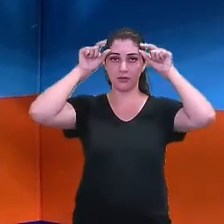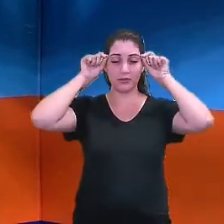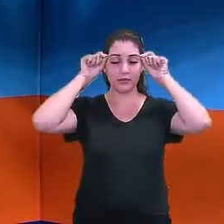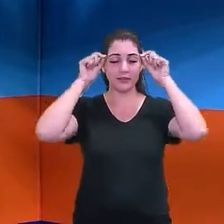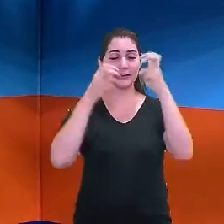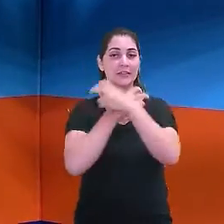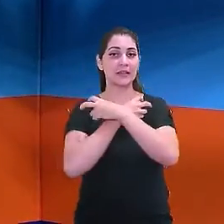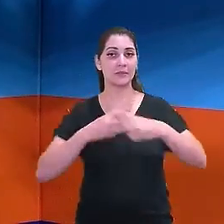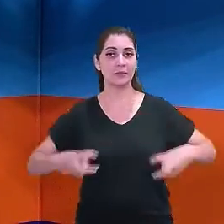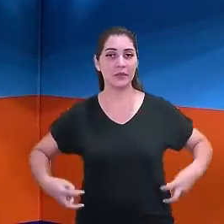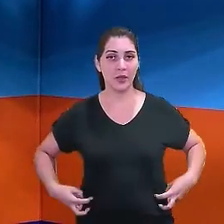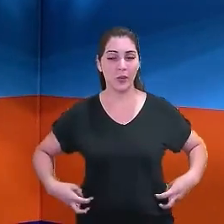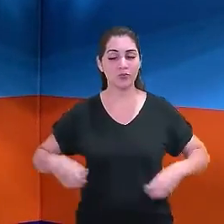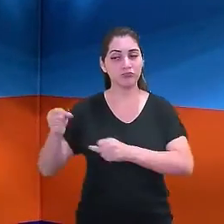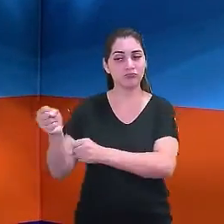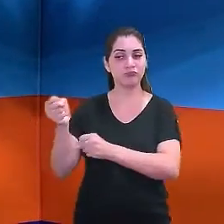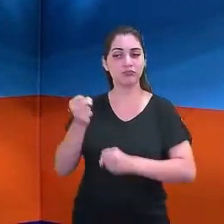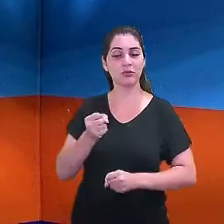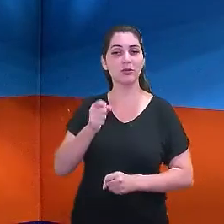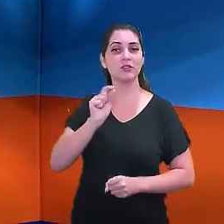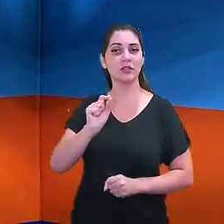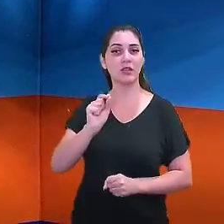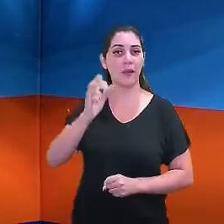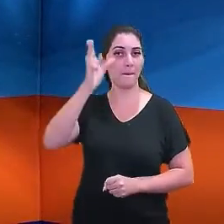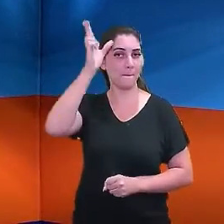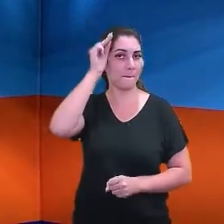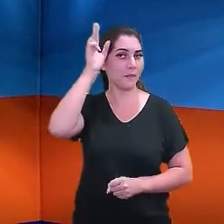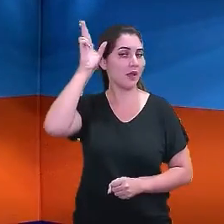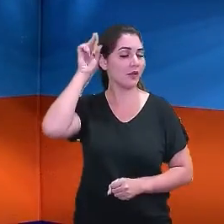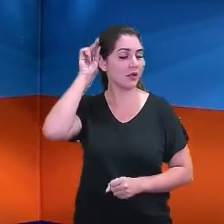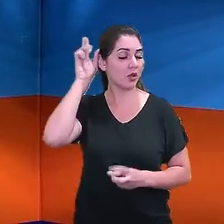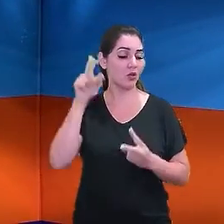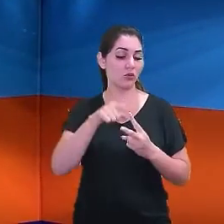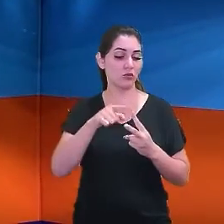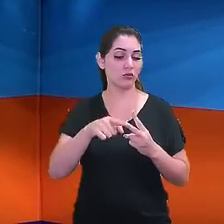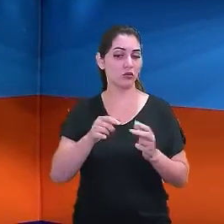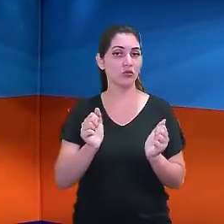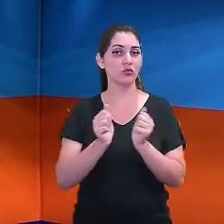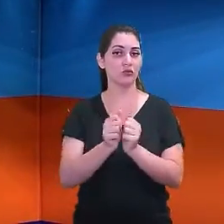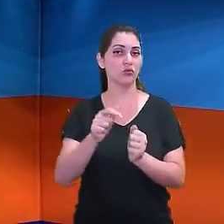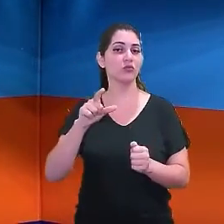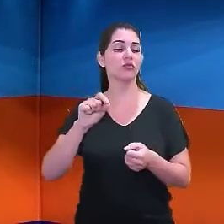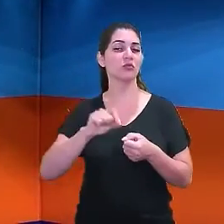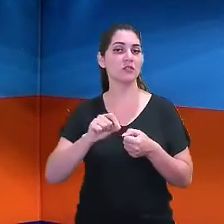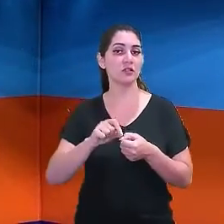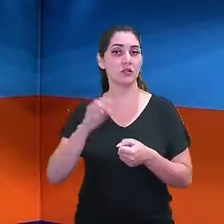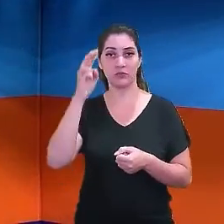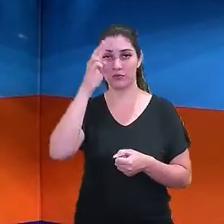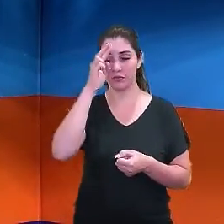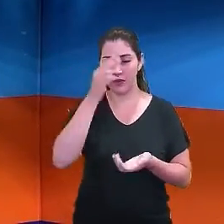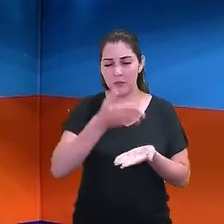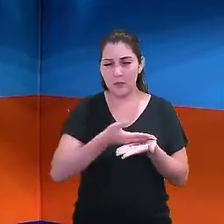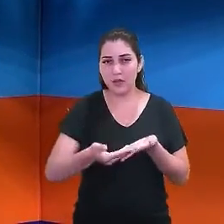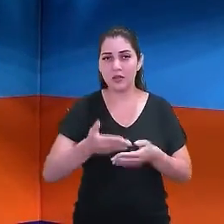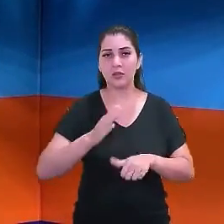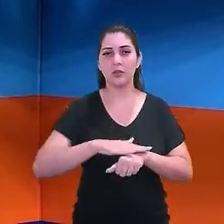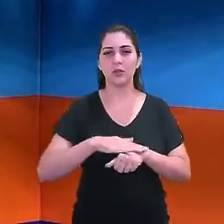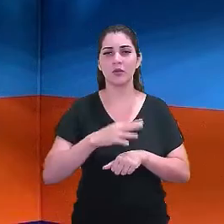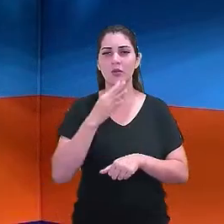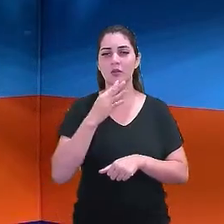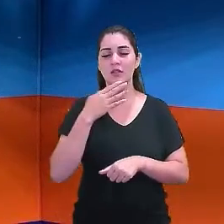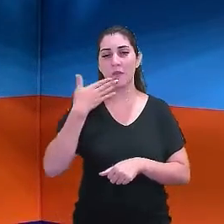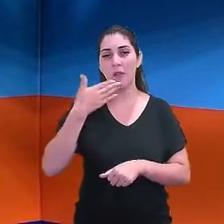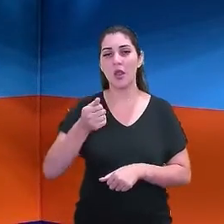Lampião trouxe quem? Maria Bonita. Eles dois juntos fizeram histórias, e a partir desse momento, vamos conhecer melhor quem eram